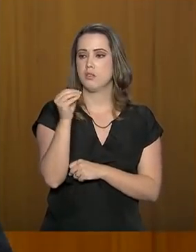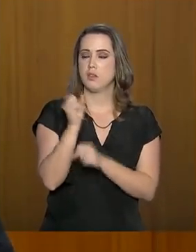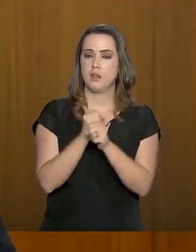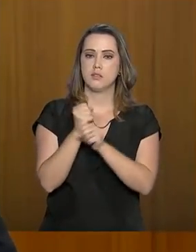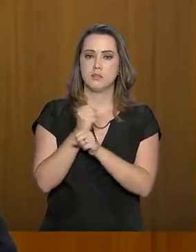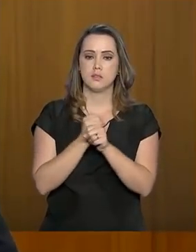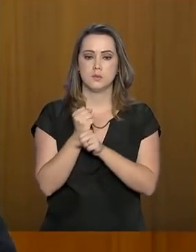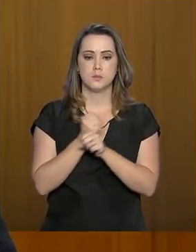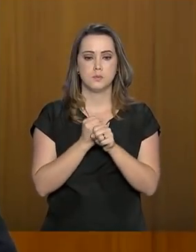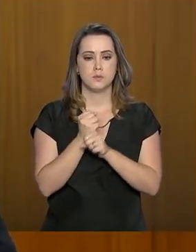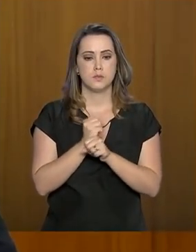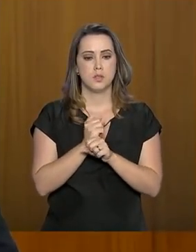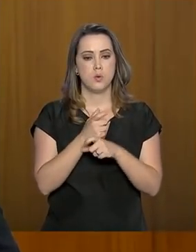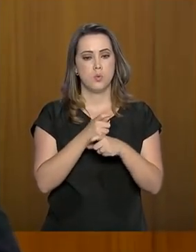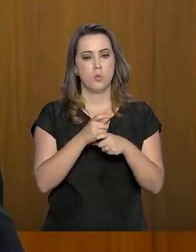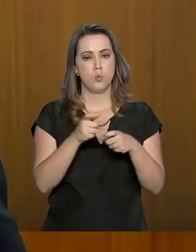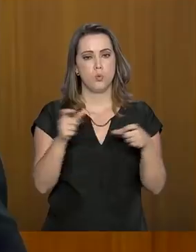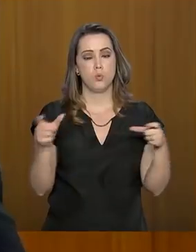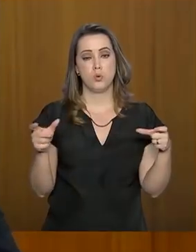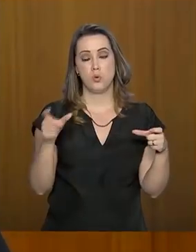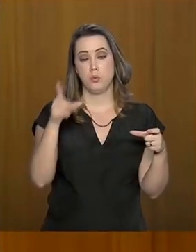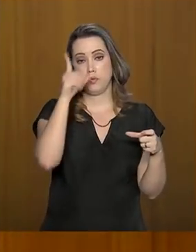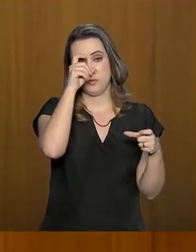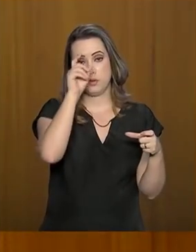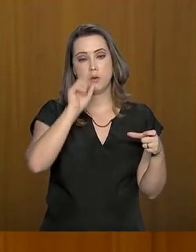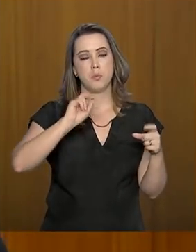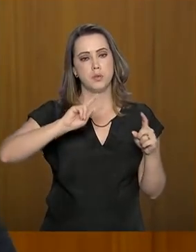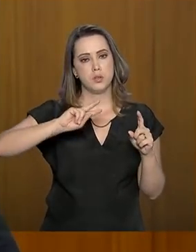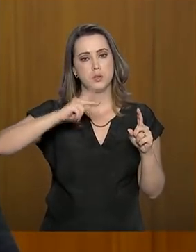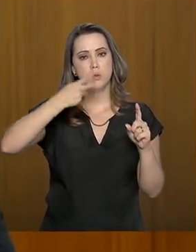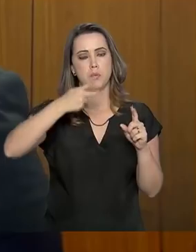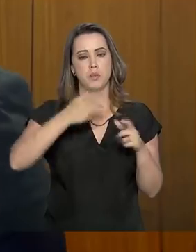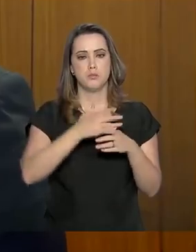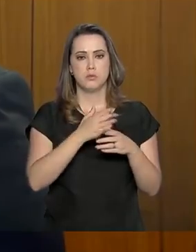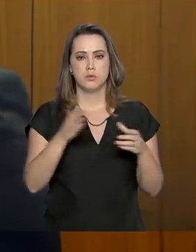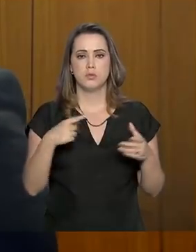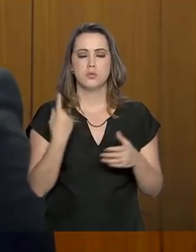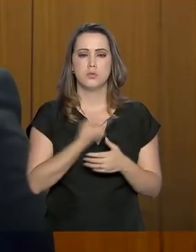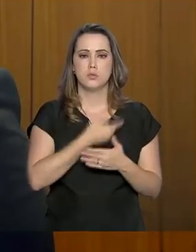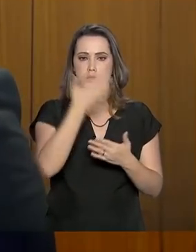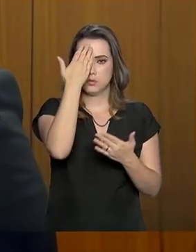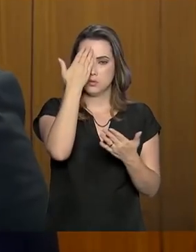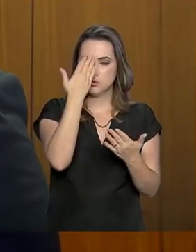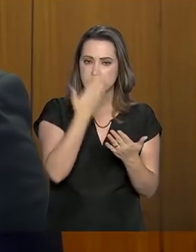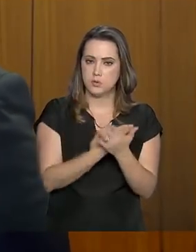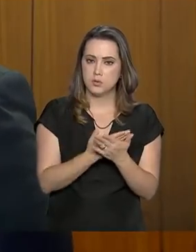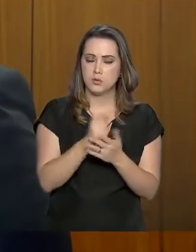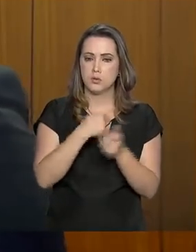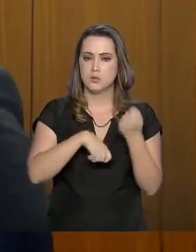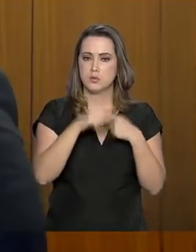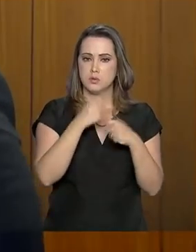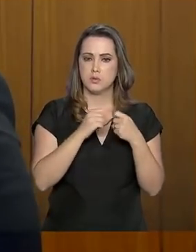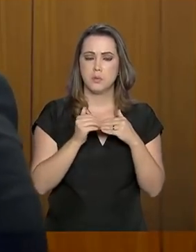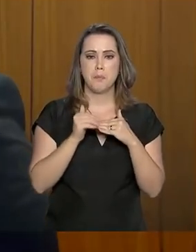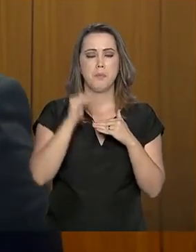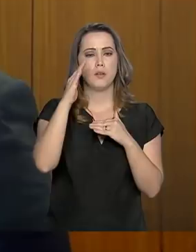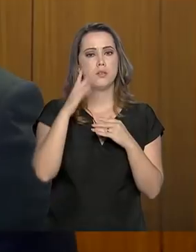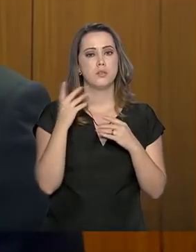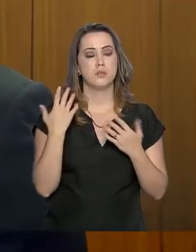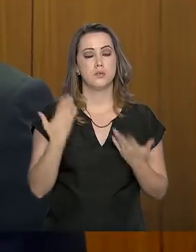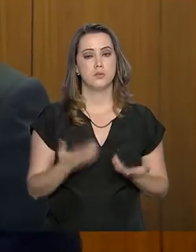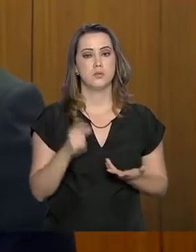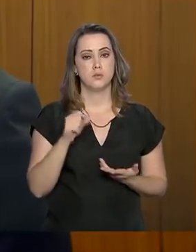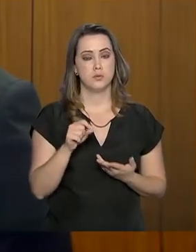a rede federal no Rio de Janeiro poderia dobrar de tamanho. Nós acreditamos que essa economia possa ser muito maior